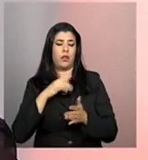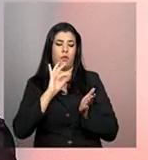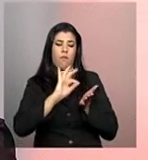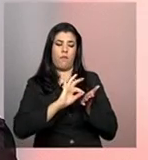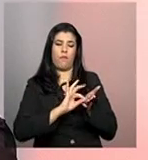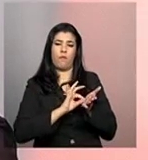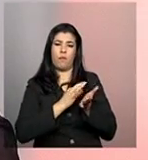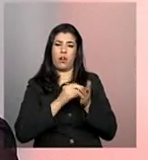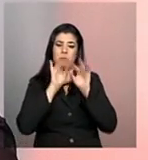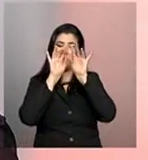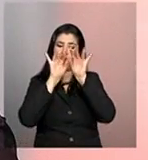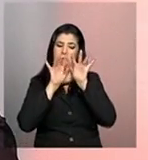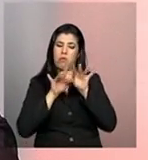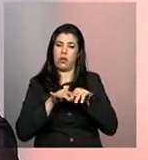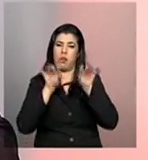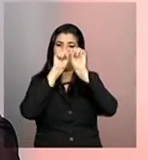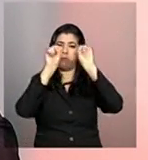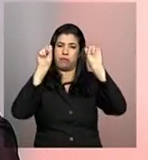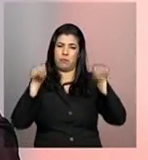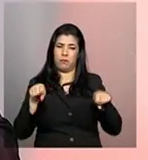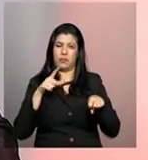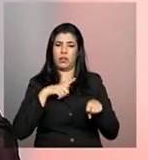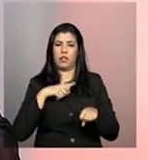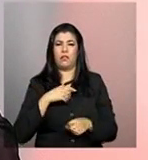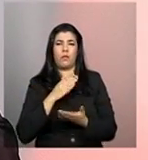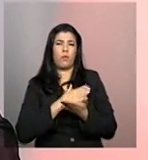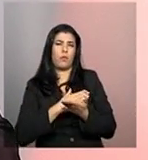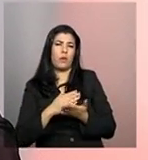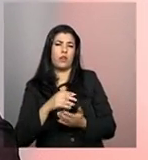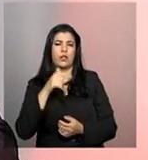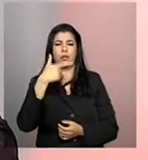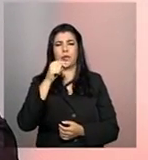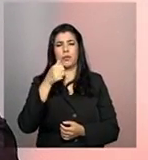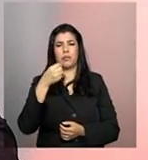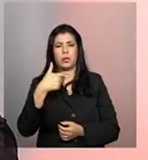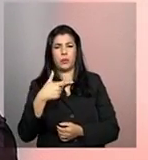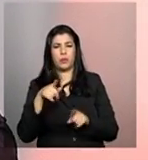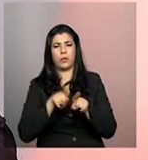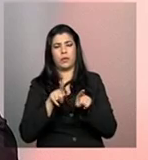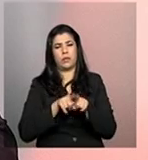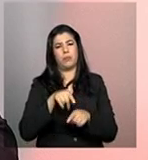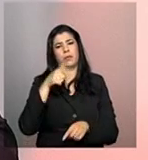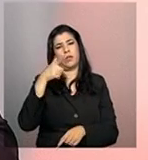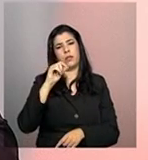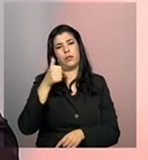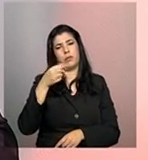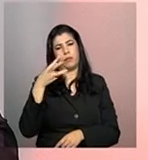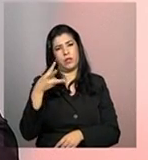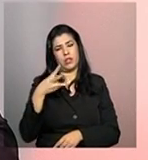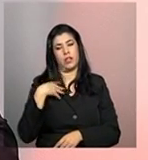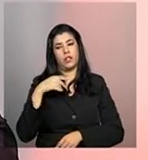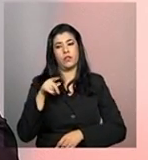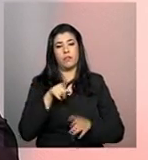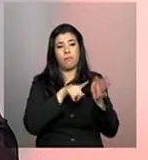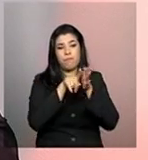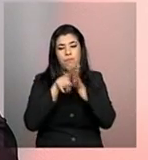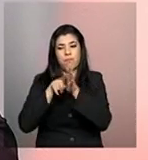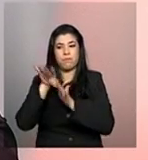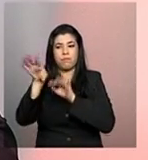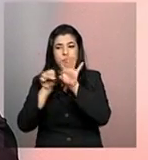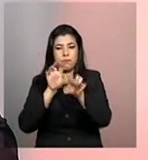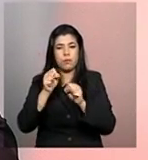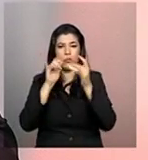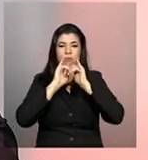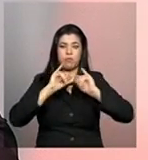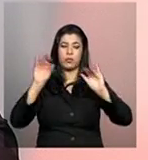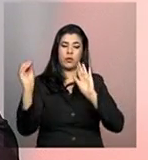que nós disponibilizamos ainda em 2012, início de 2013, e coletamos essas informações junto aos conselhos municipais e às